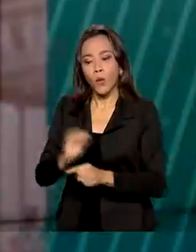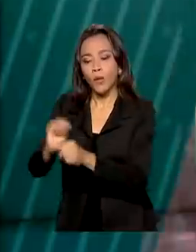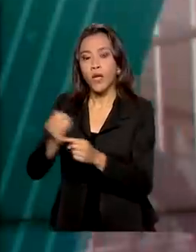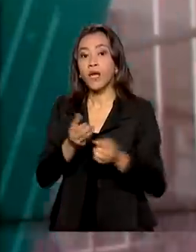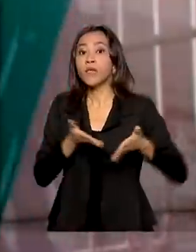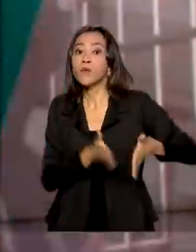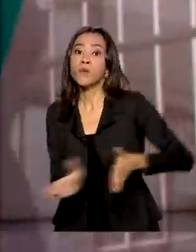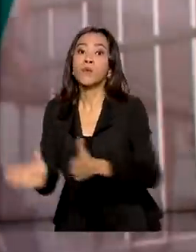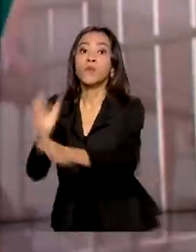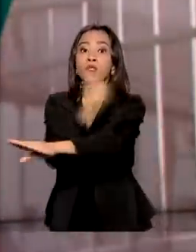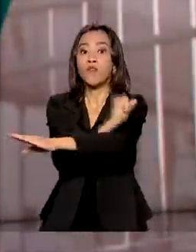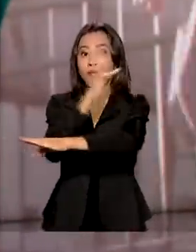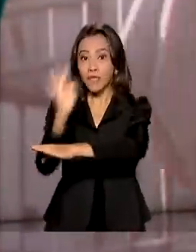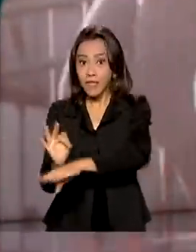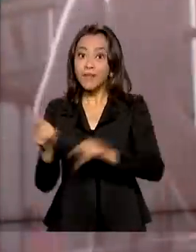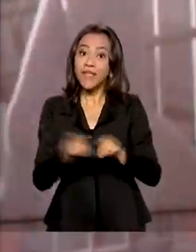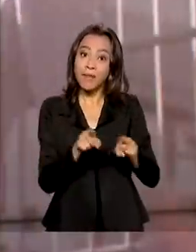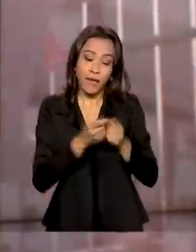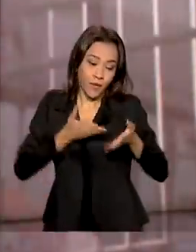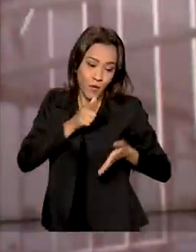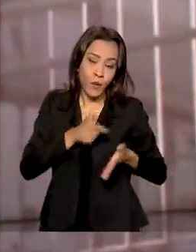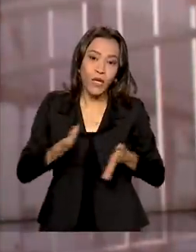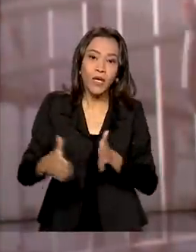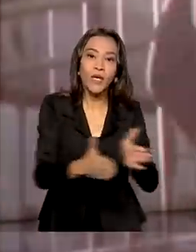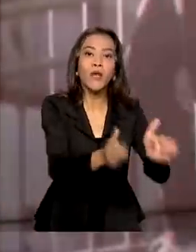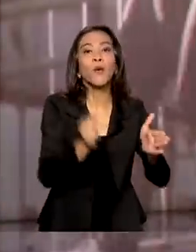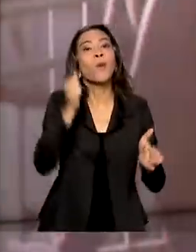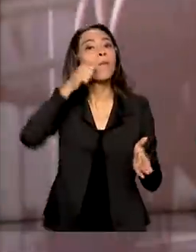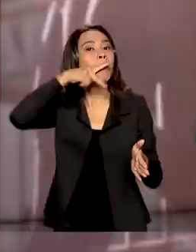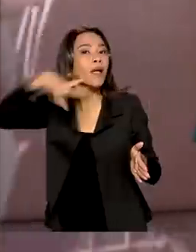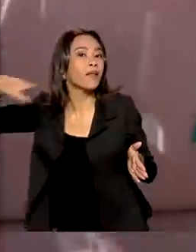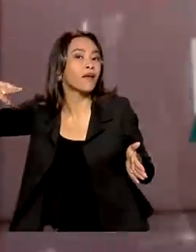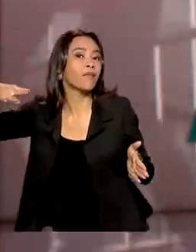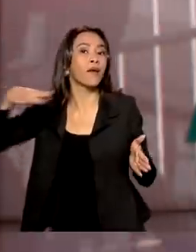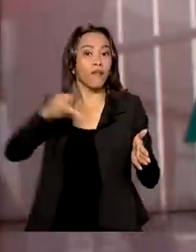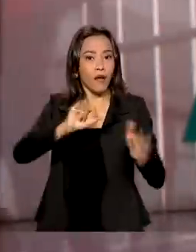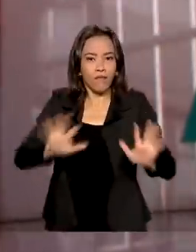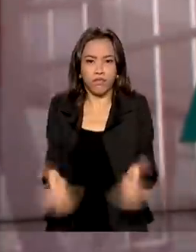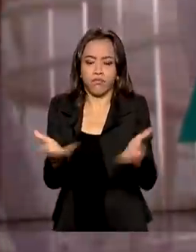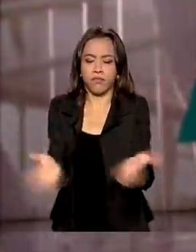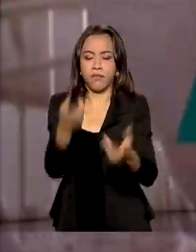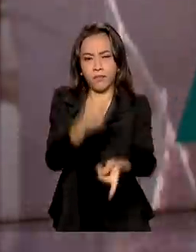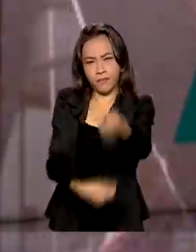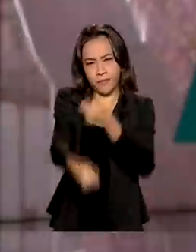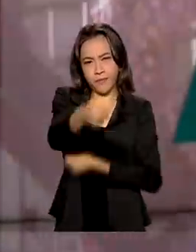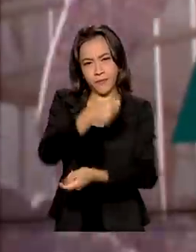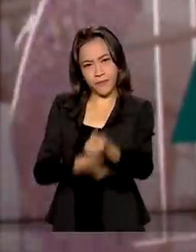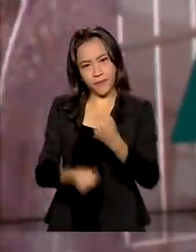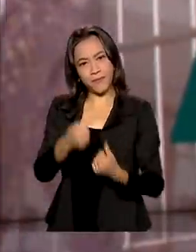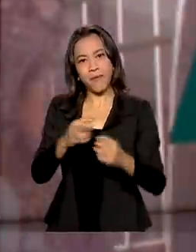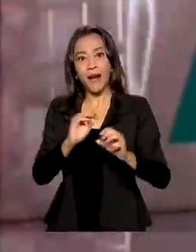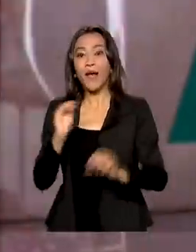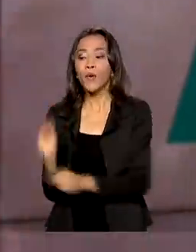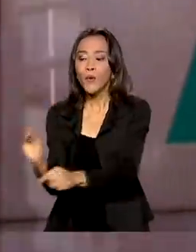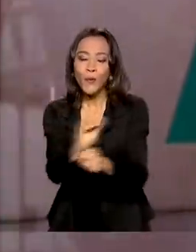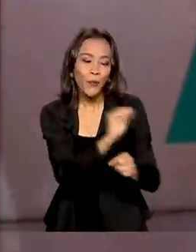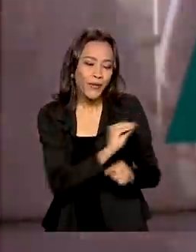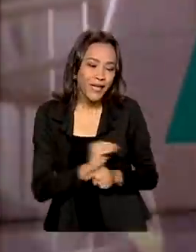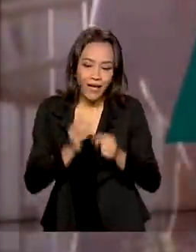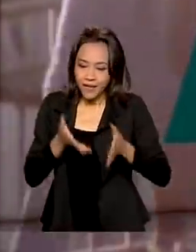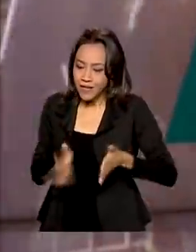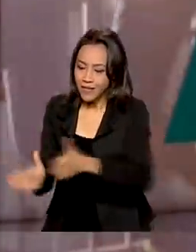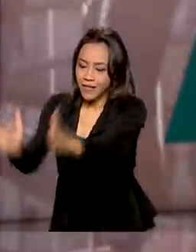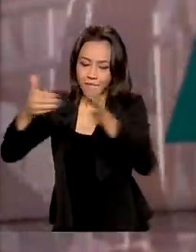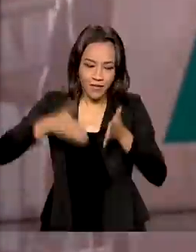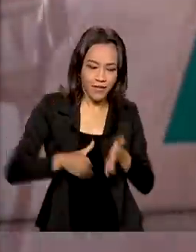Francisco e Parnaíba. O projeto deve diversificar a economia local e assim promover o desenvolvimento sustentável da região. O